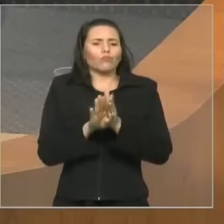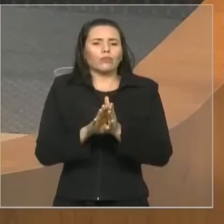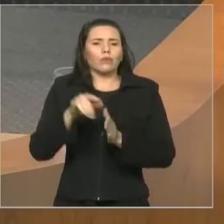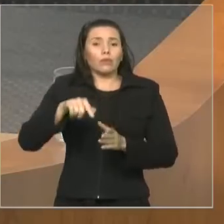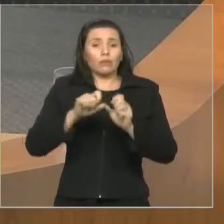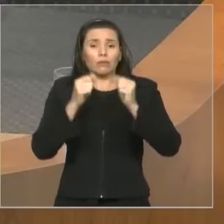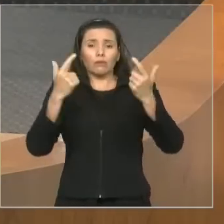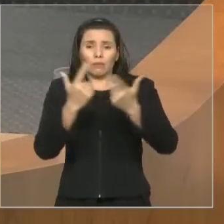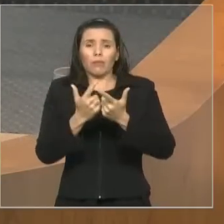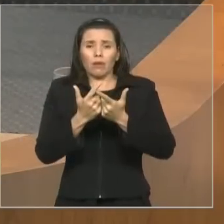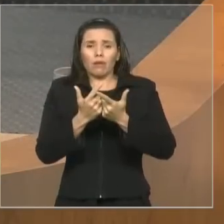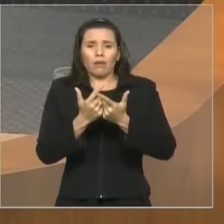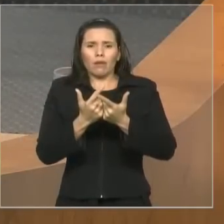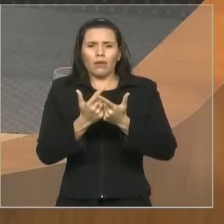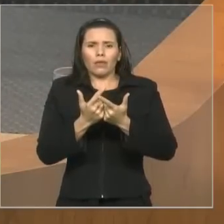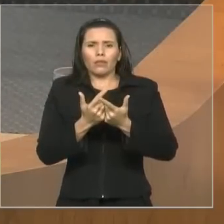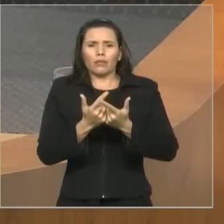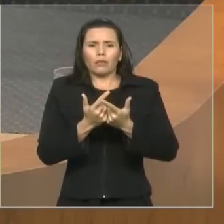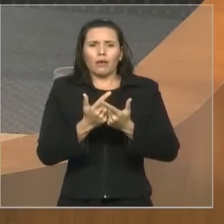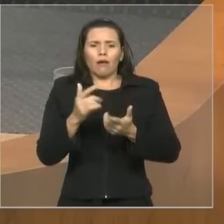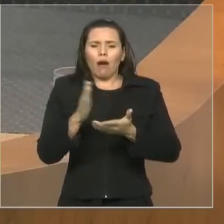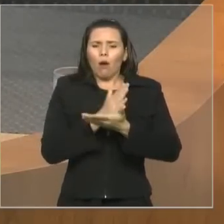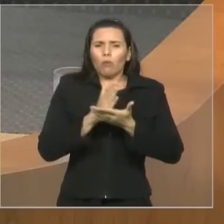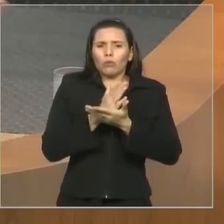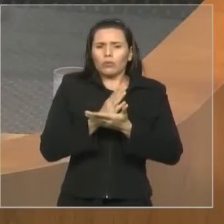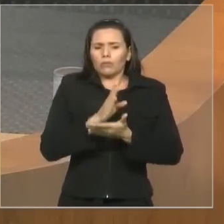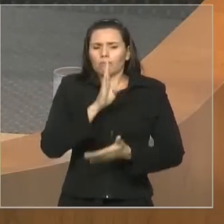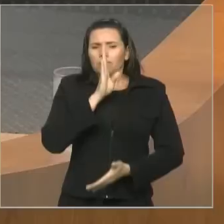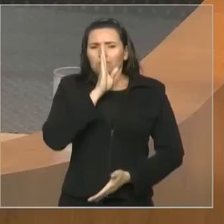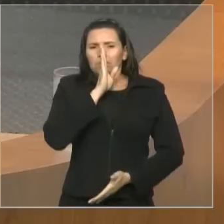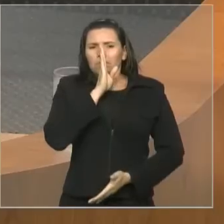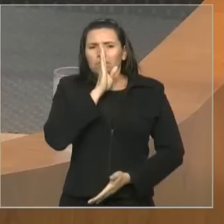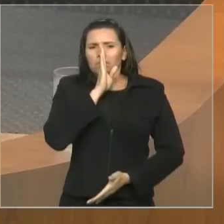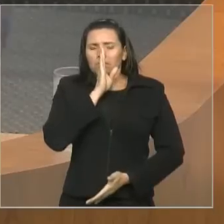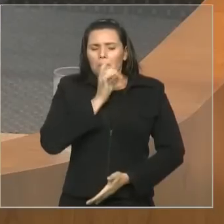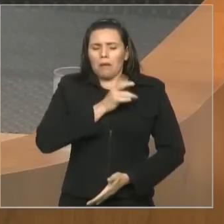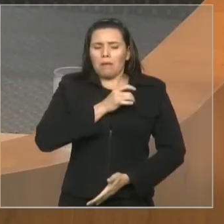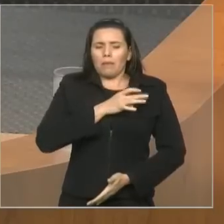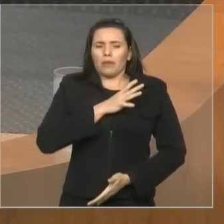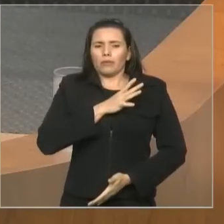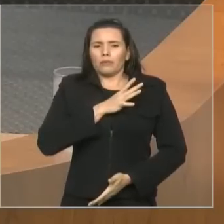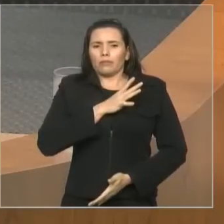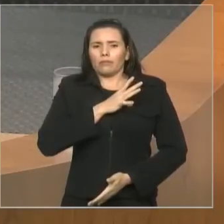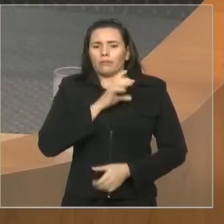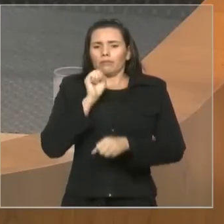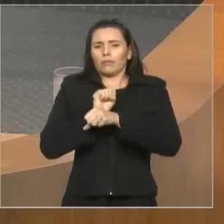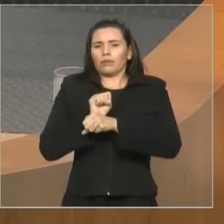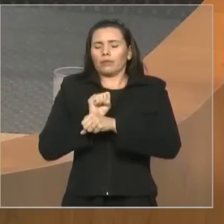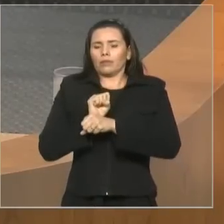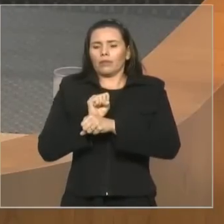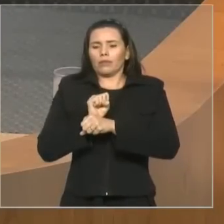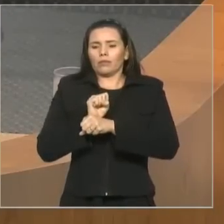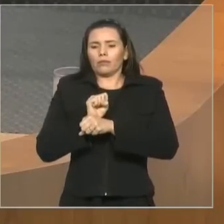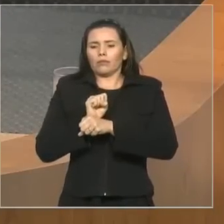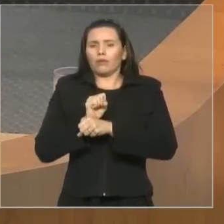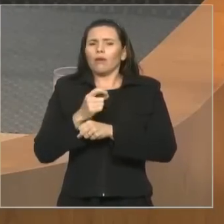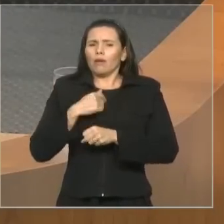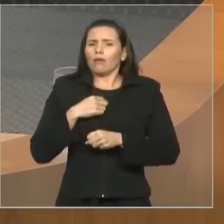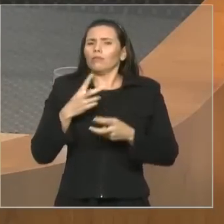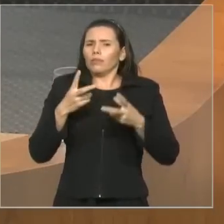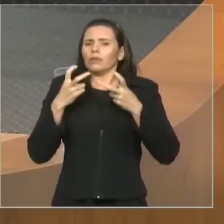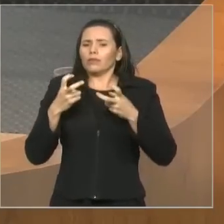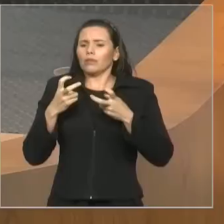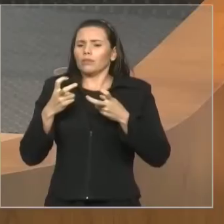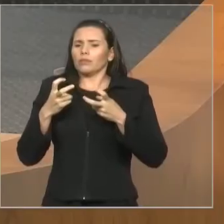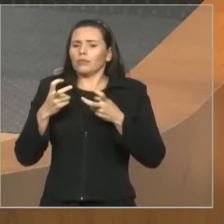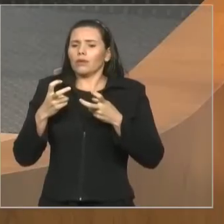-se muitos, não quero dizer que sejam vocês, mas a história desse parlamento já diz isso aqui. É preciso os brilhos de cada um de